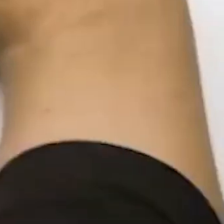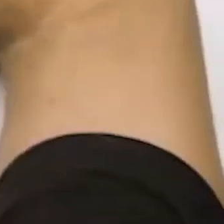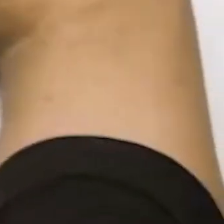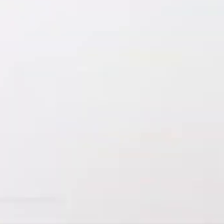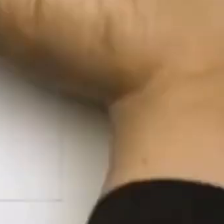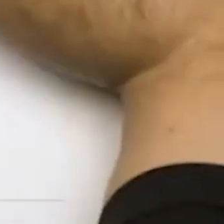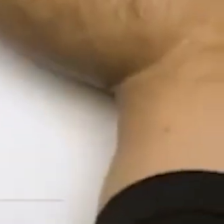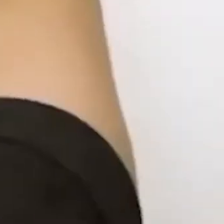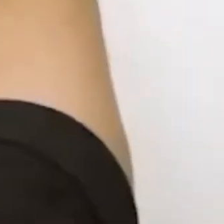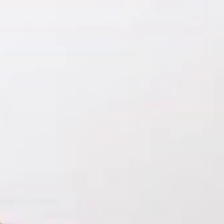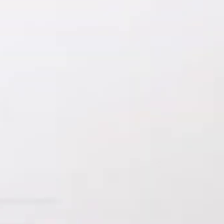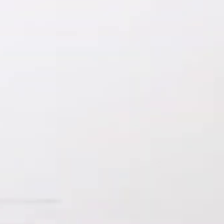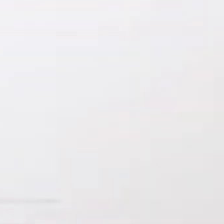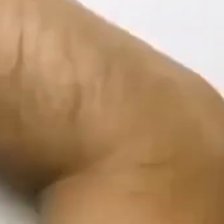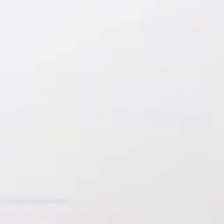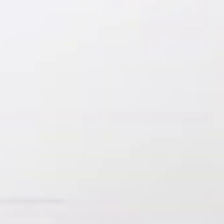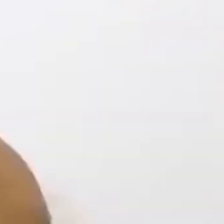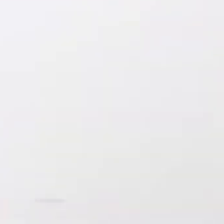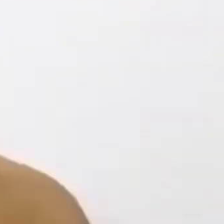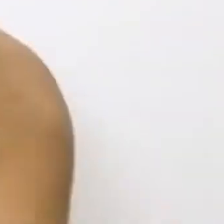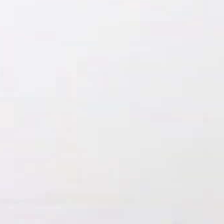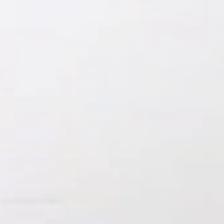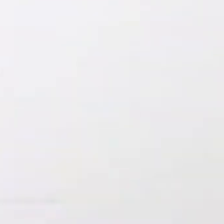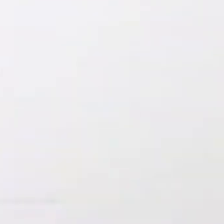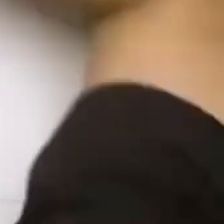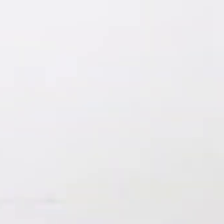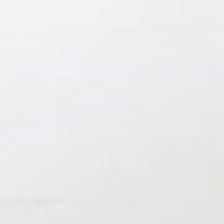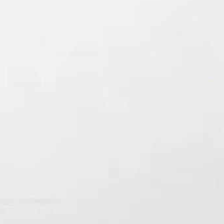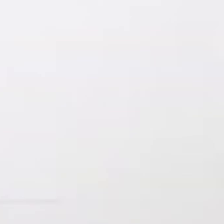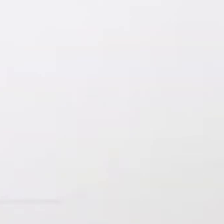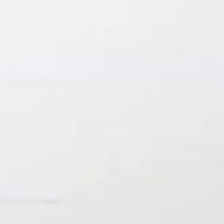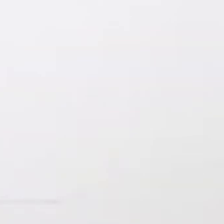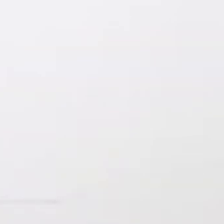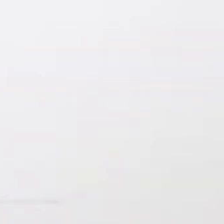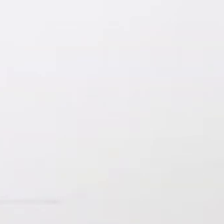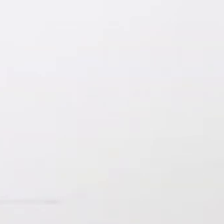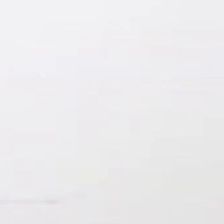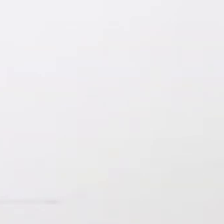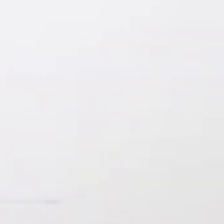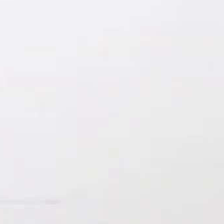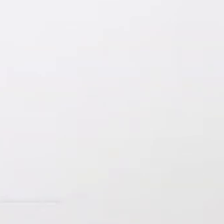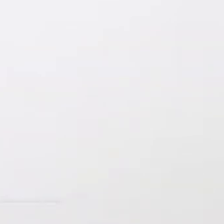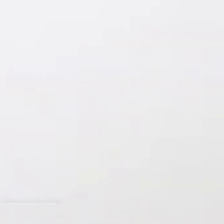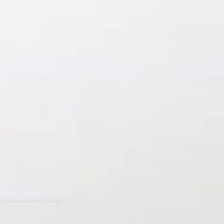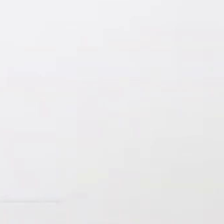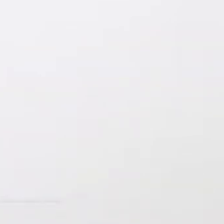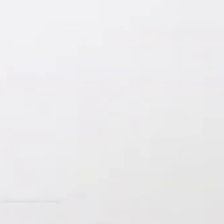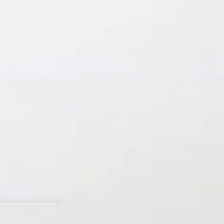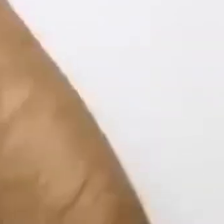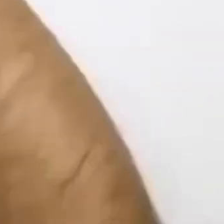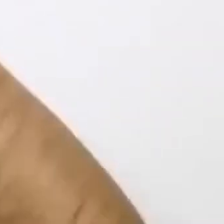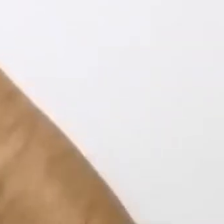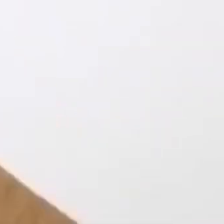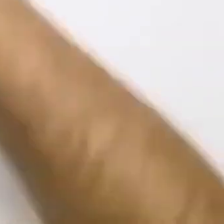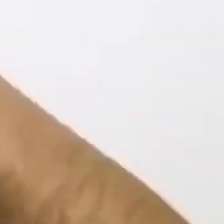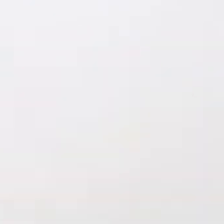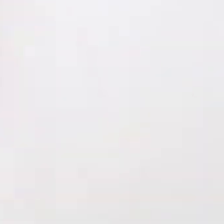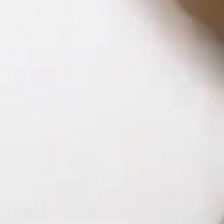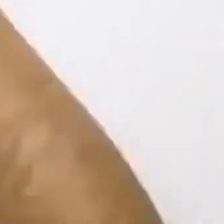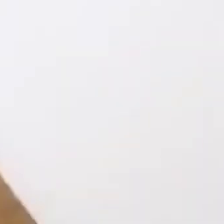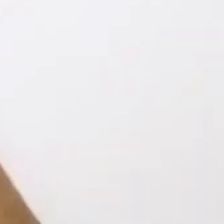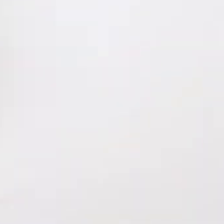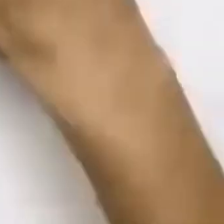Produtos em venda direta não necessitam de certificação. Porém, para ter certeza de que são produtores orgânicos,